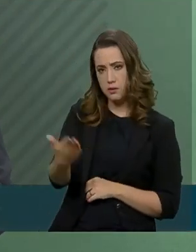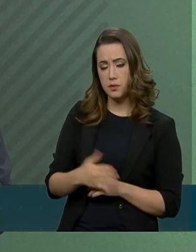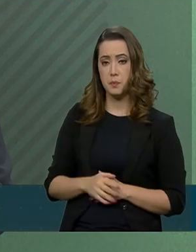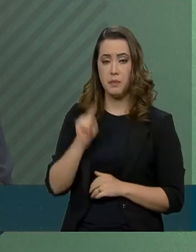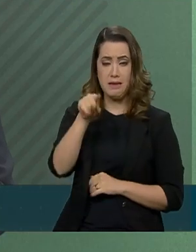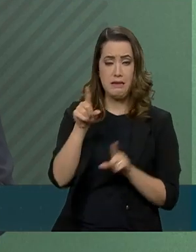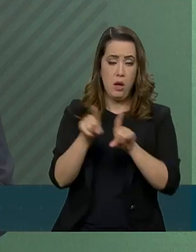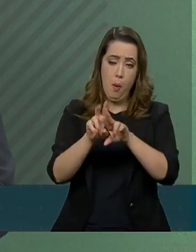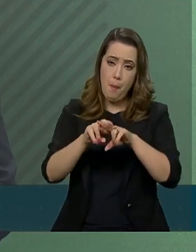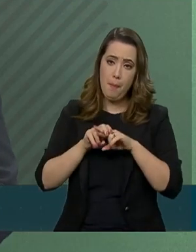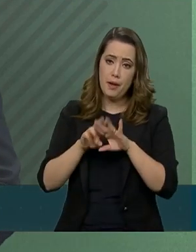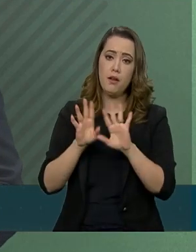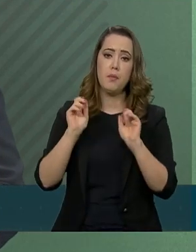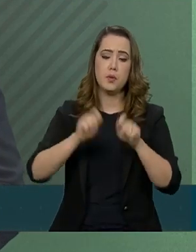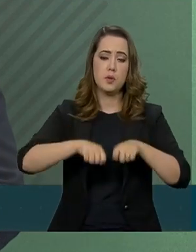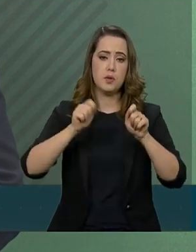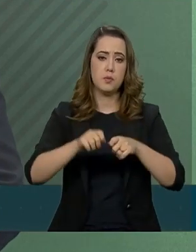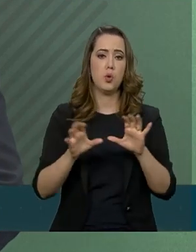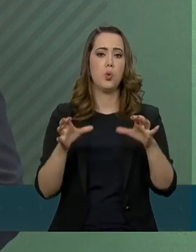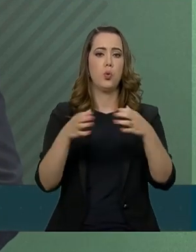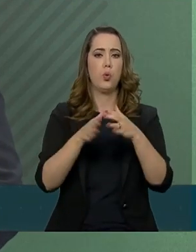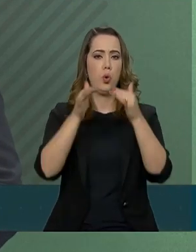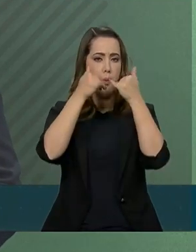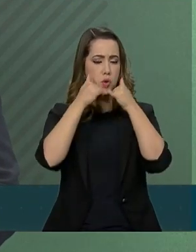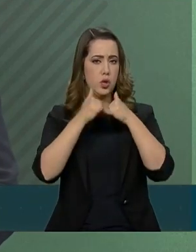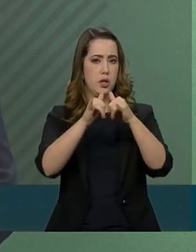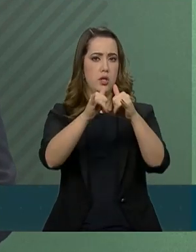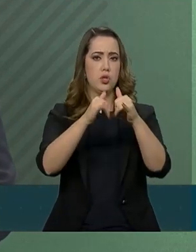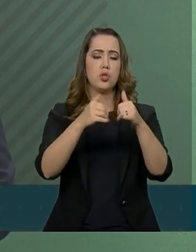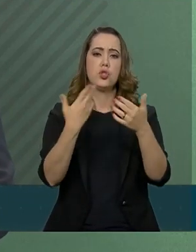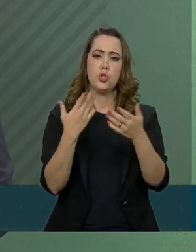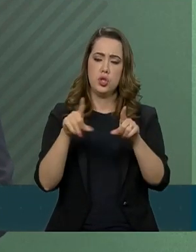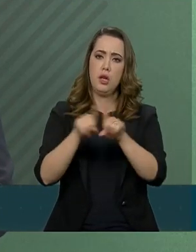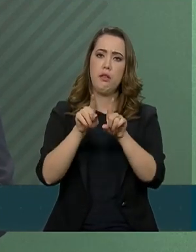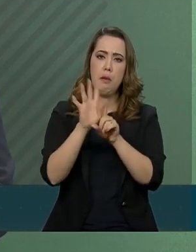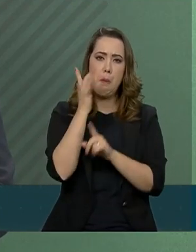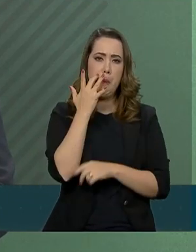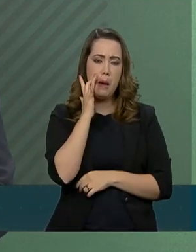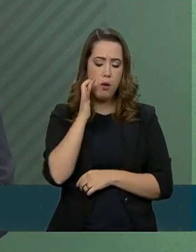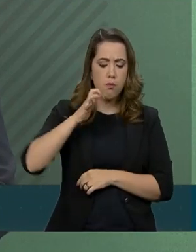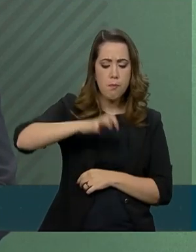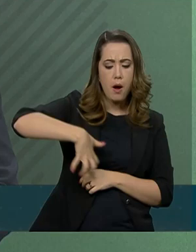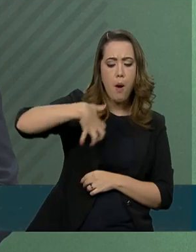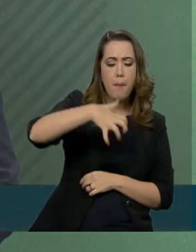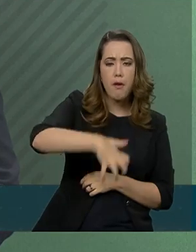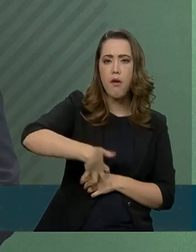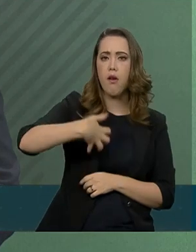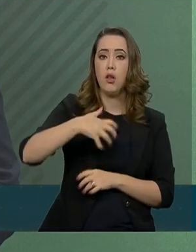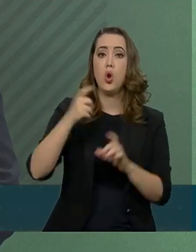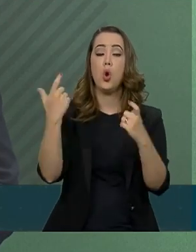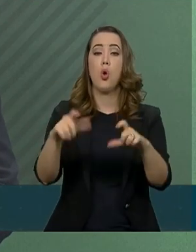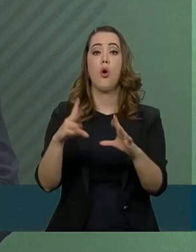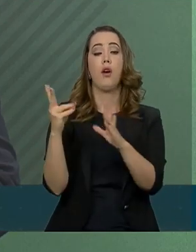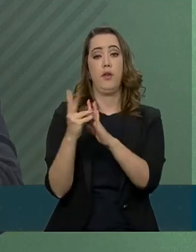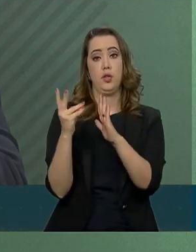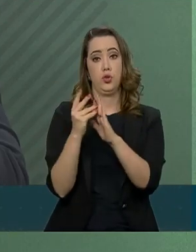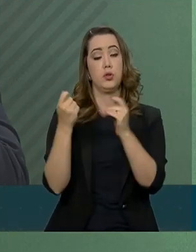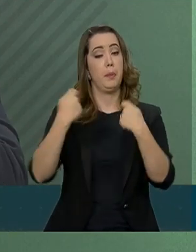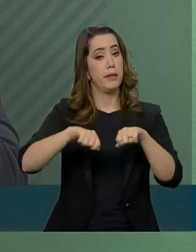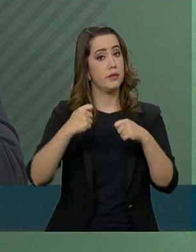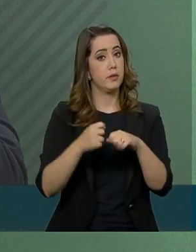empreendimentos dos setores energético e mineral, mas não apenas esse, em terras indígenas, faz-se necessária a